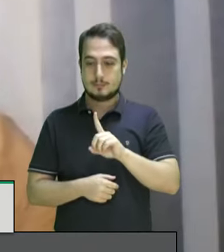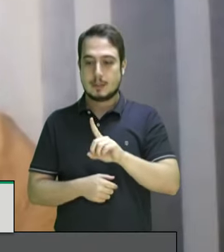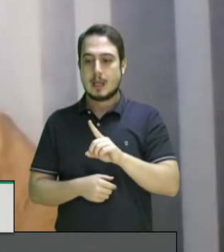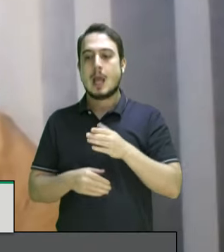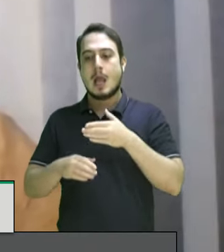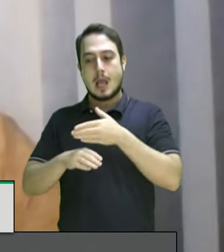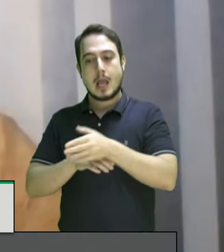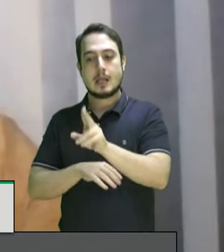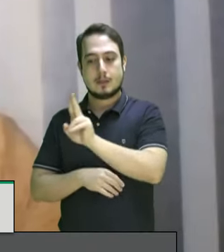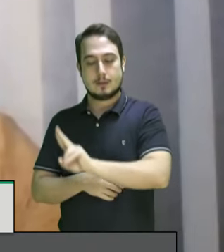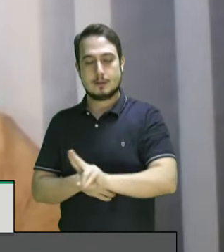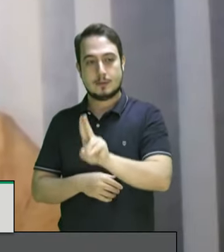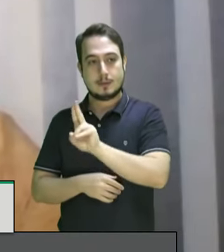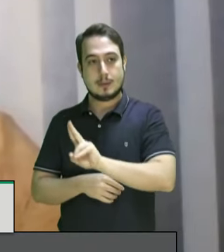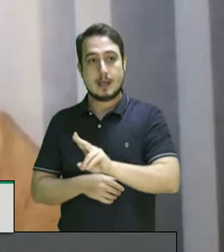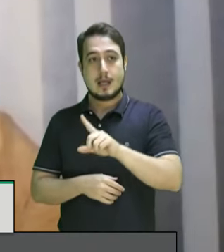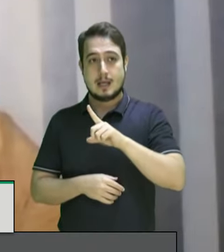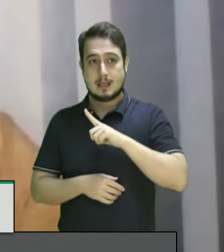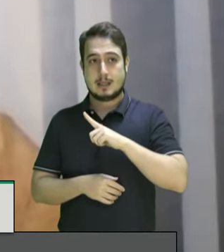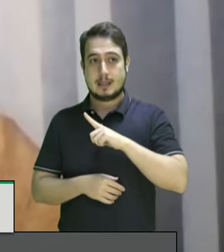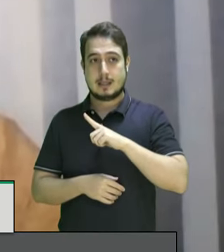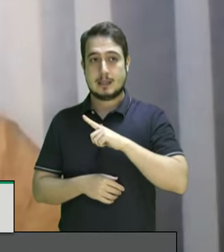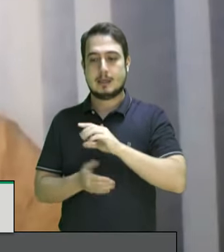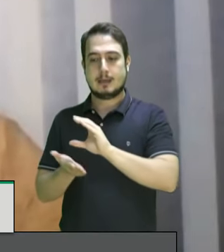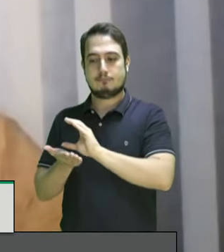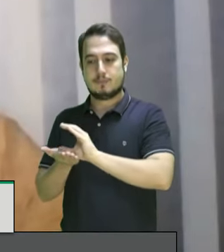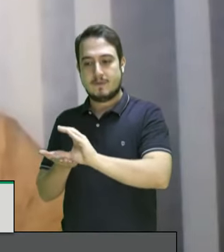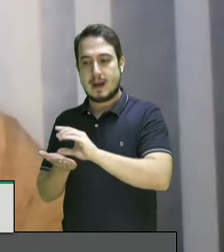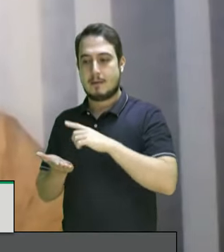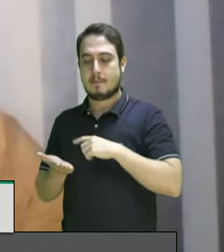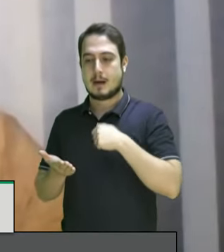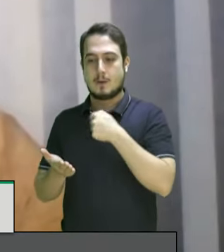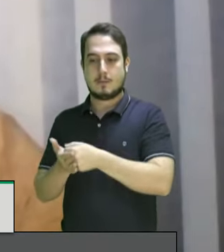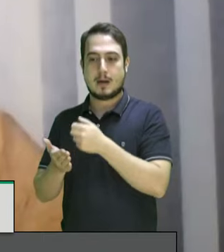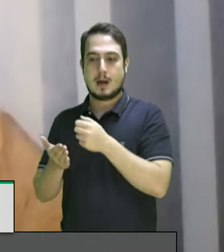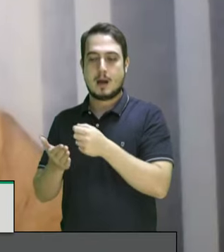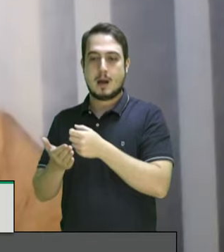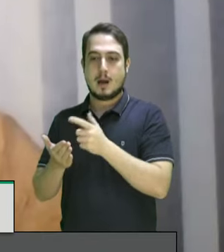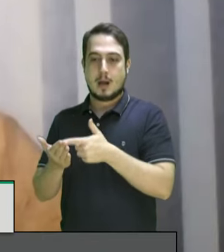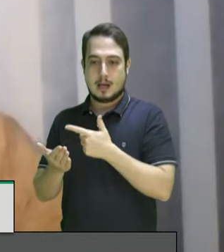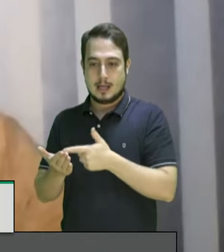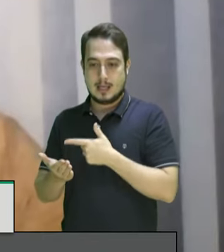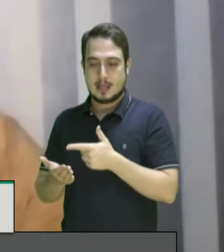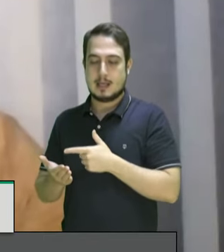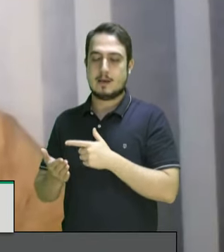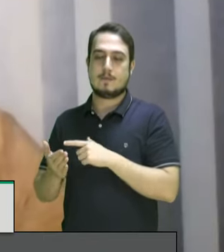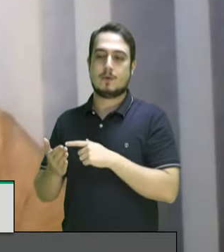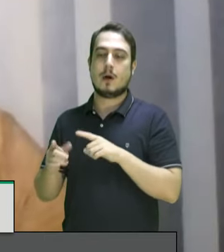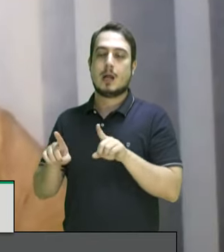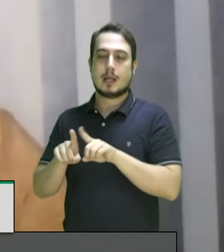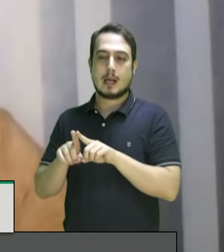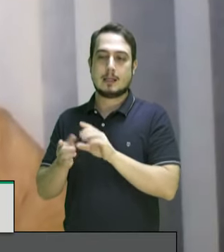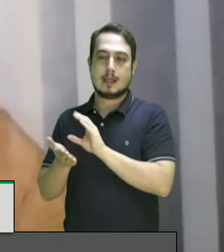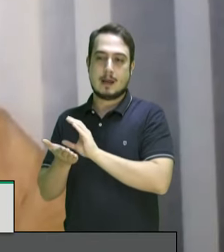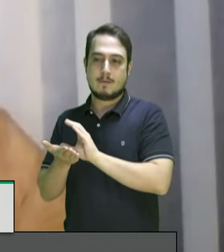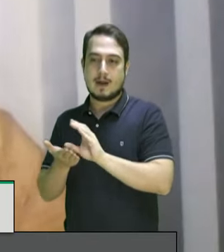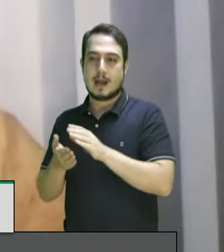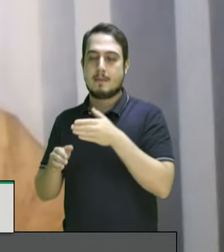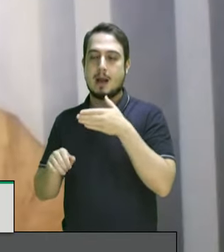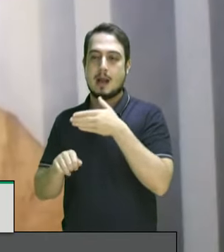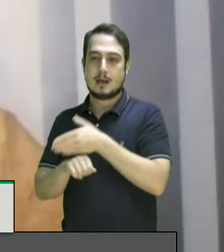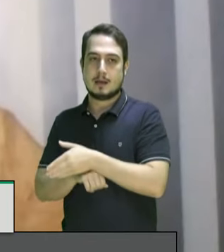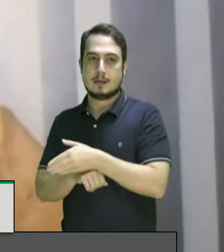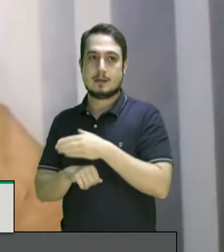universidade que ela tenha condição de adquirir os livros que ela tenha condição de se aprimorar academicamente que ela tenha condição de ter acesso